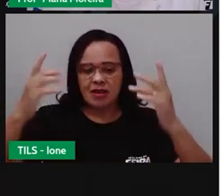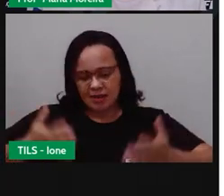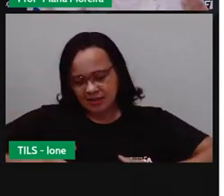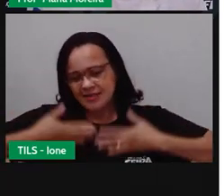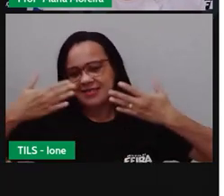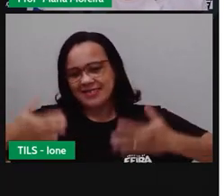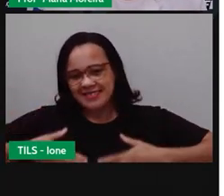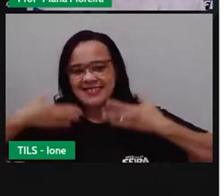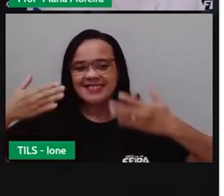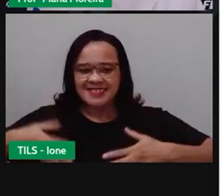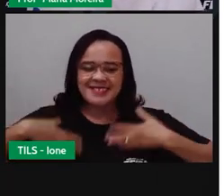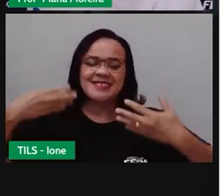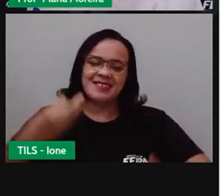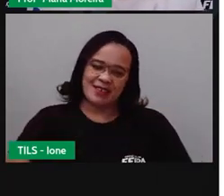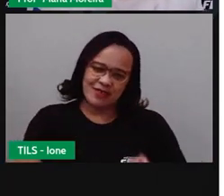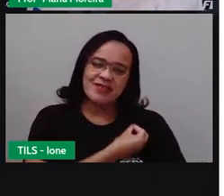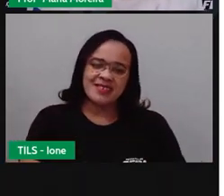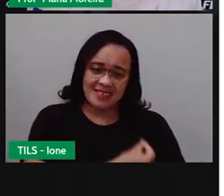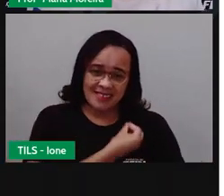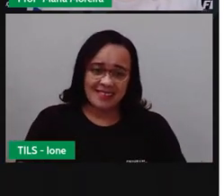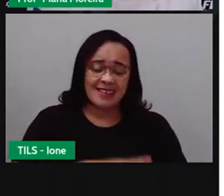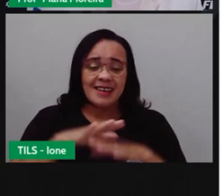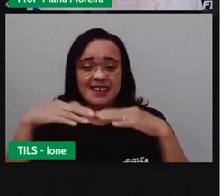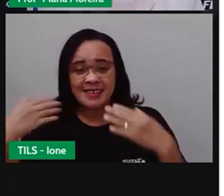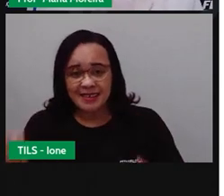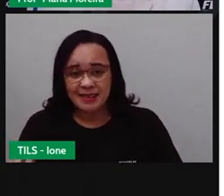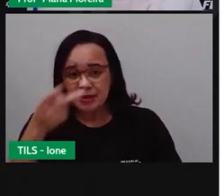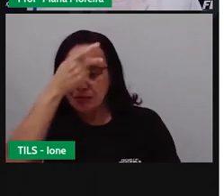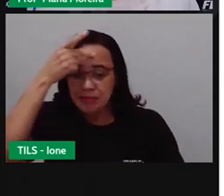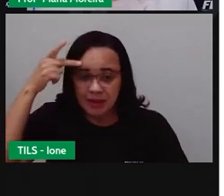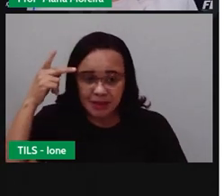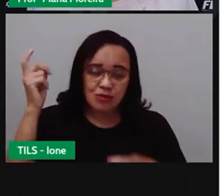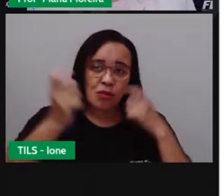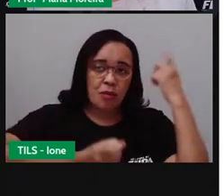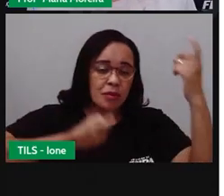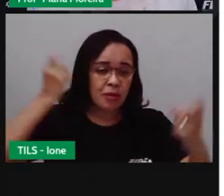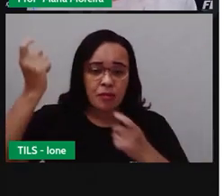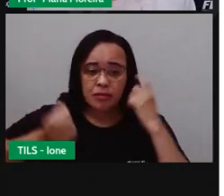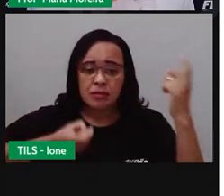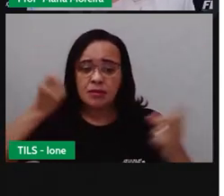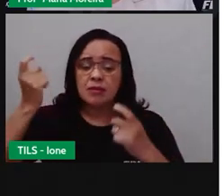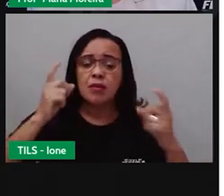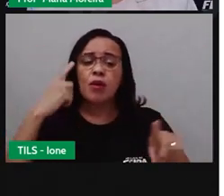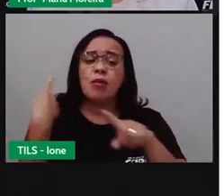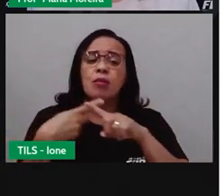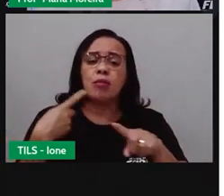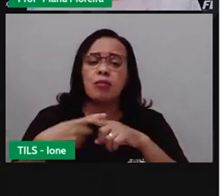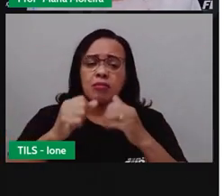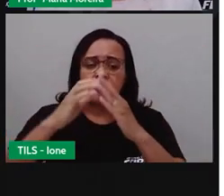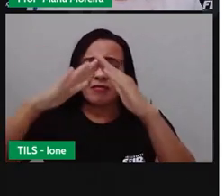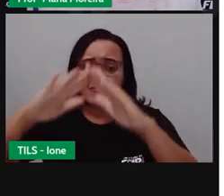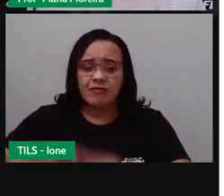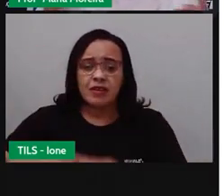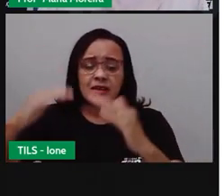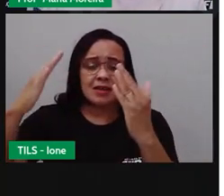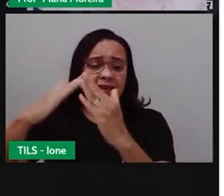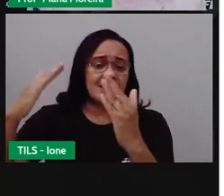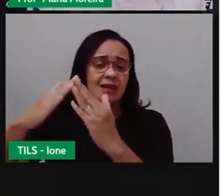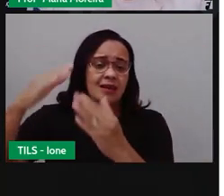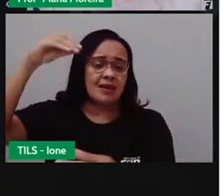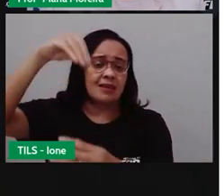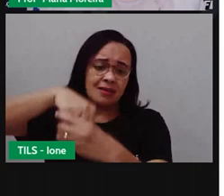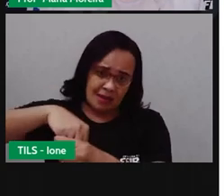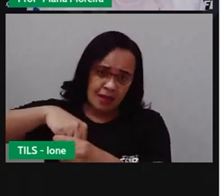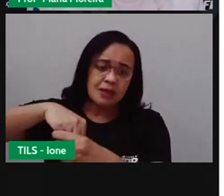a vida. E essa é uma das grandes preocupações aí desde o início da quarentena. Por ter que ficar em casa, não poder sair, ou ter que passar o